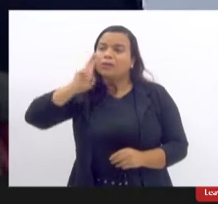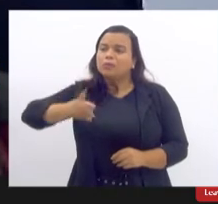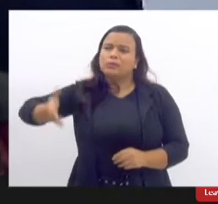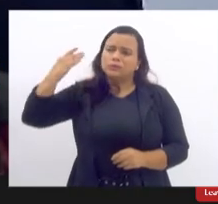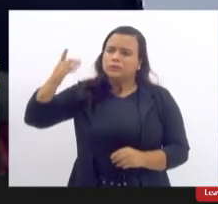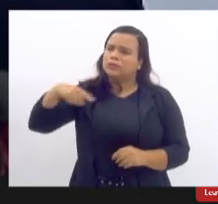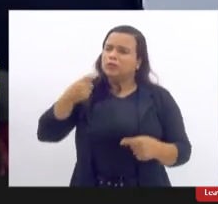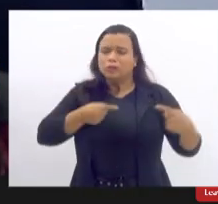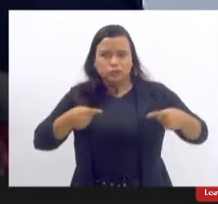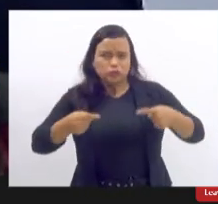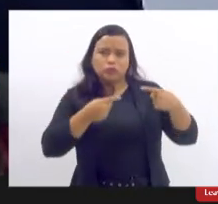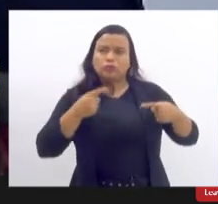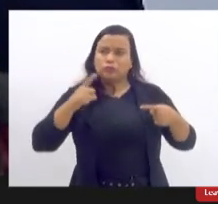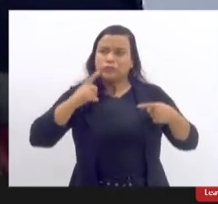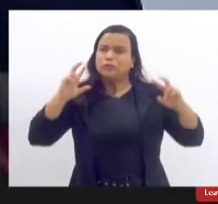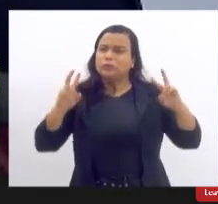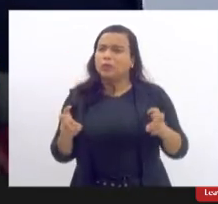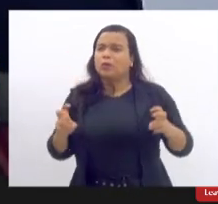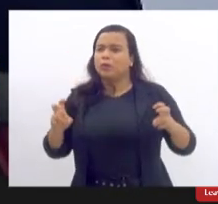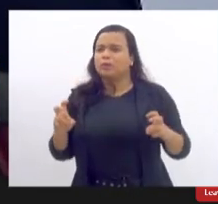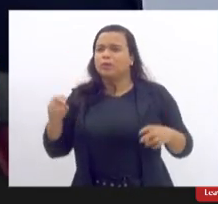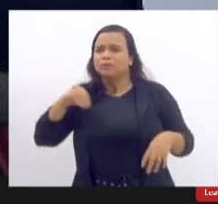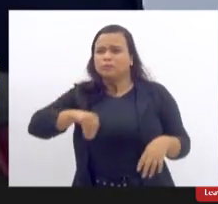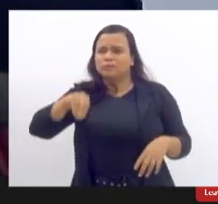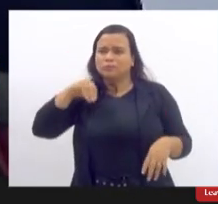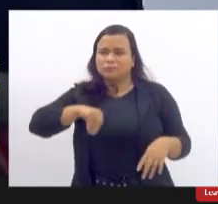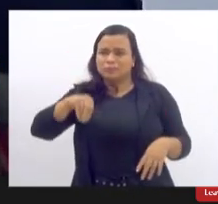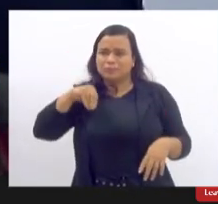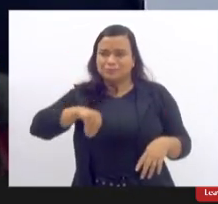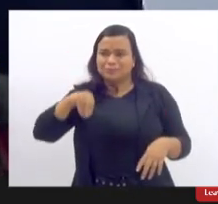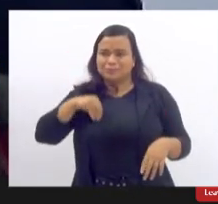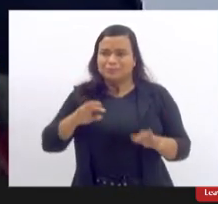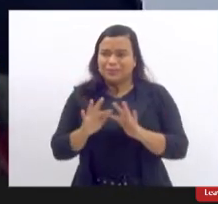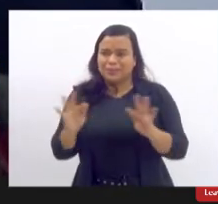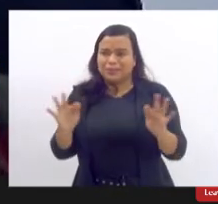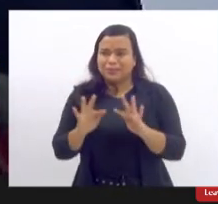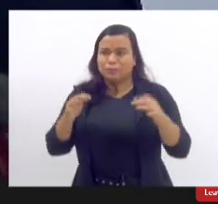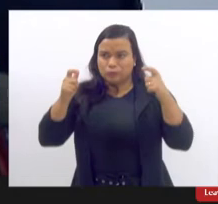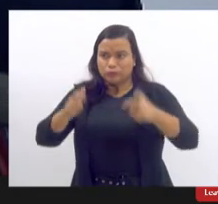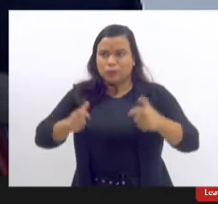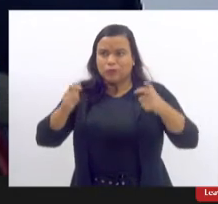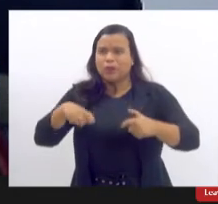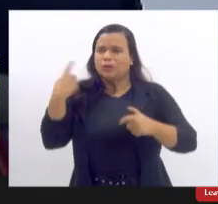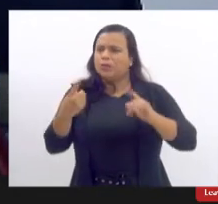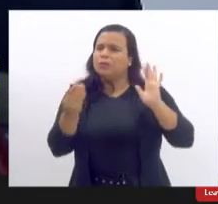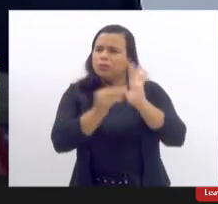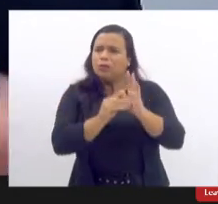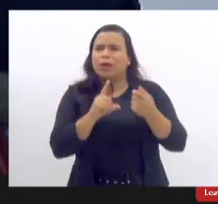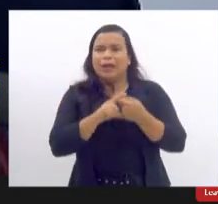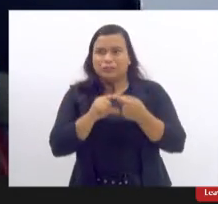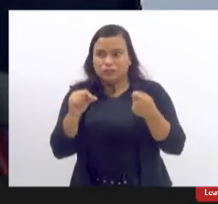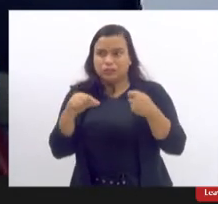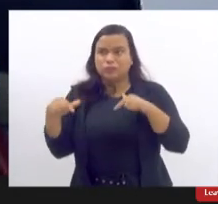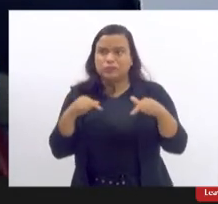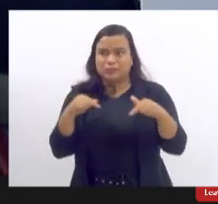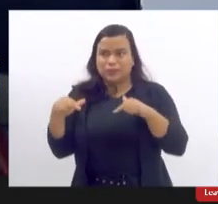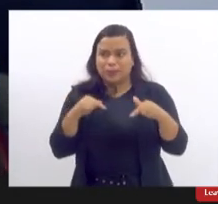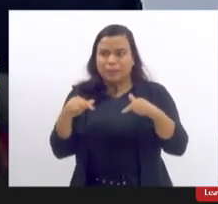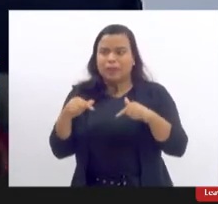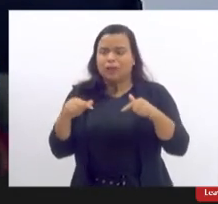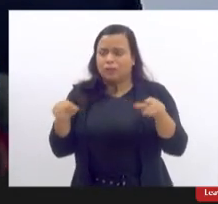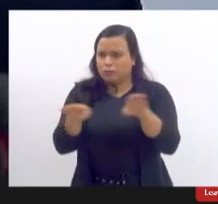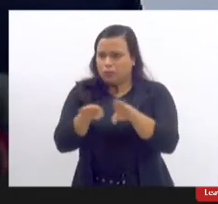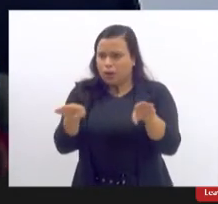discutindo a questão do piso regional para o salário mínimo a botou um artigo lá falando trabalho igual salário igual